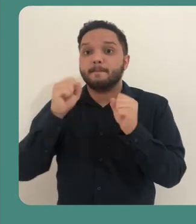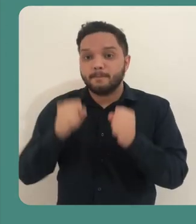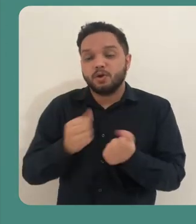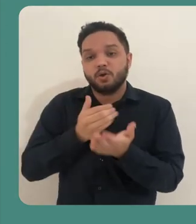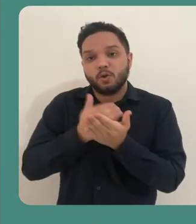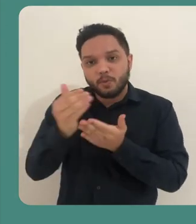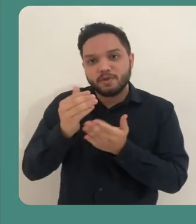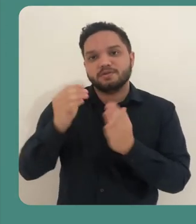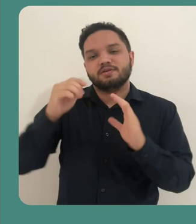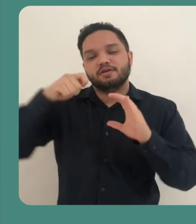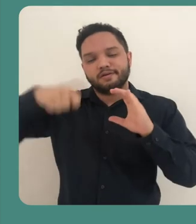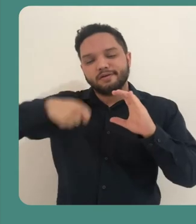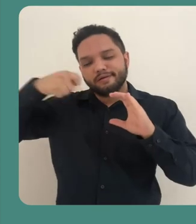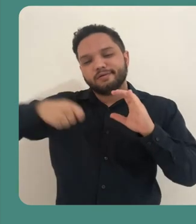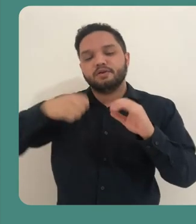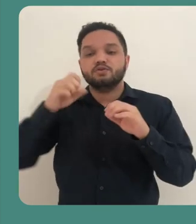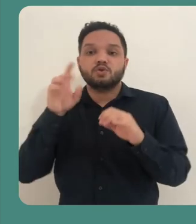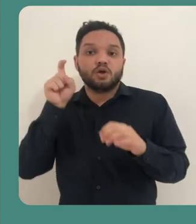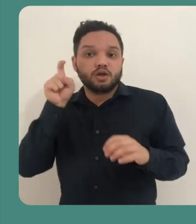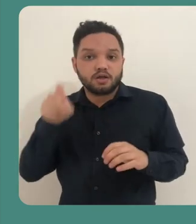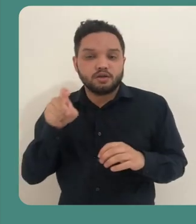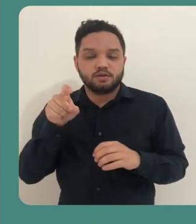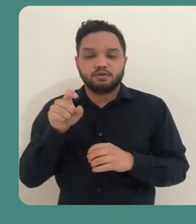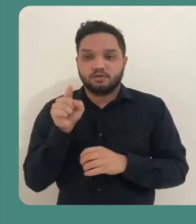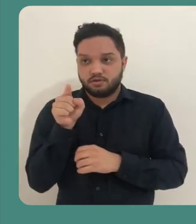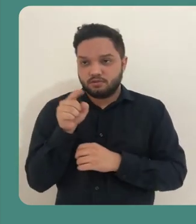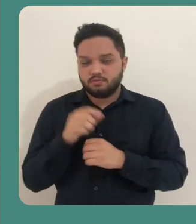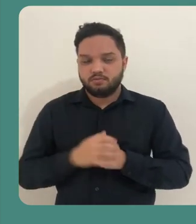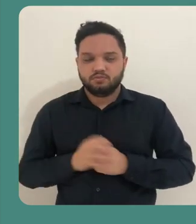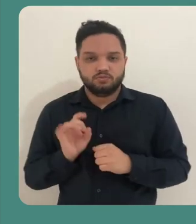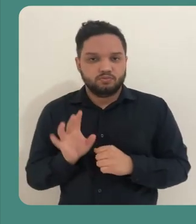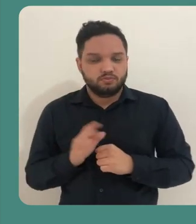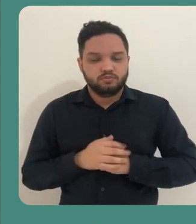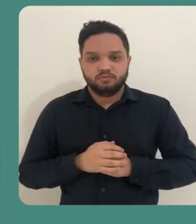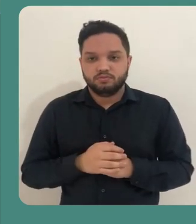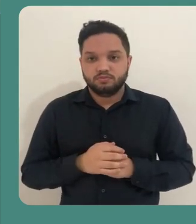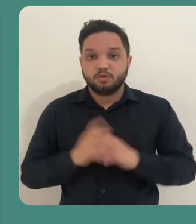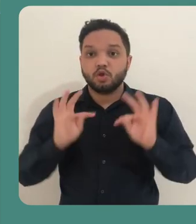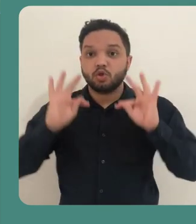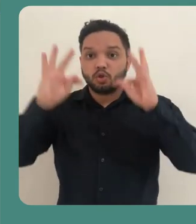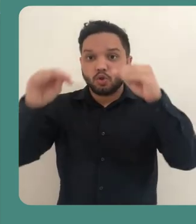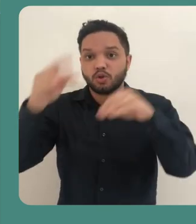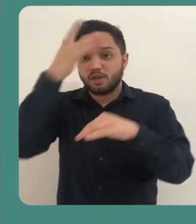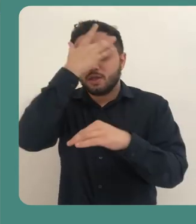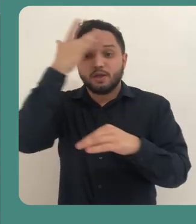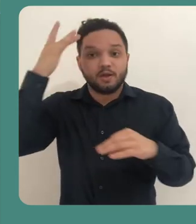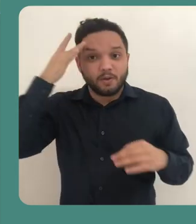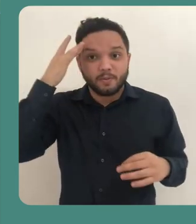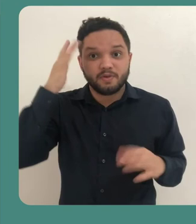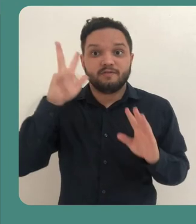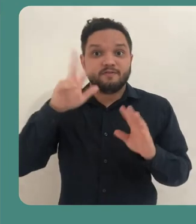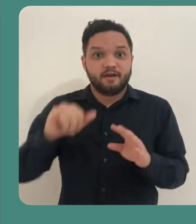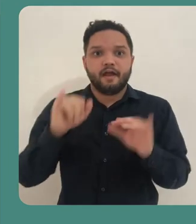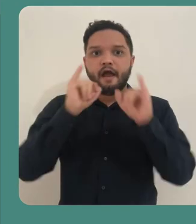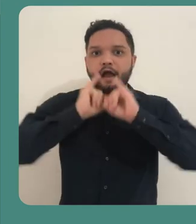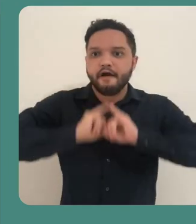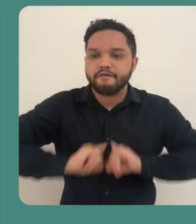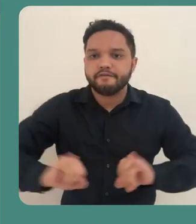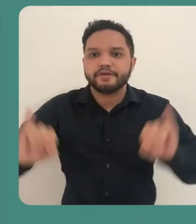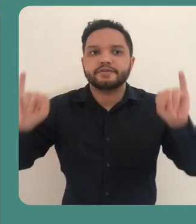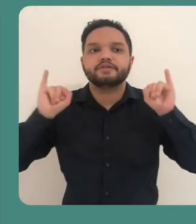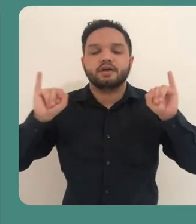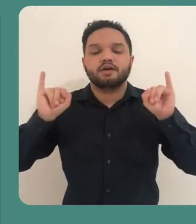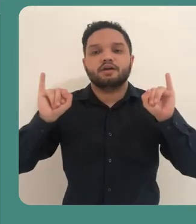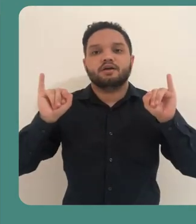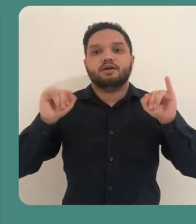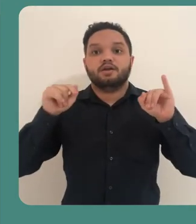possibilidade de iniciar a gravação. E para isso, basta clicar aqui. Todos os participantes, eles receberão